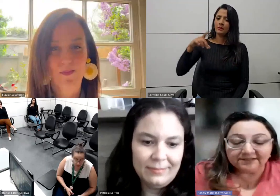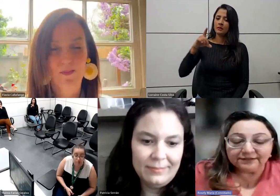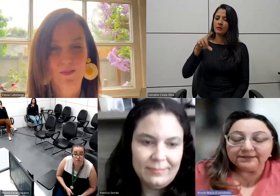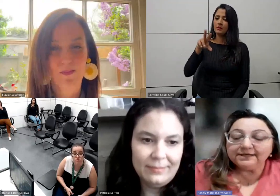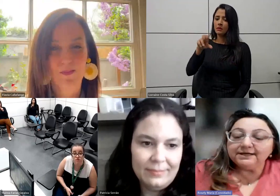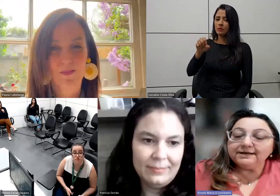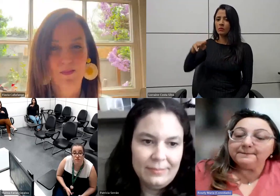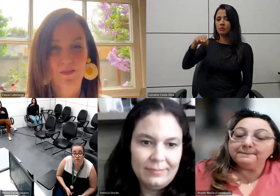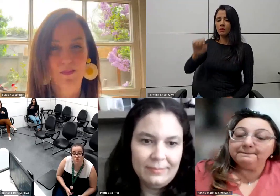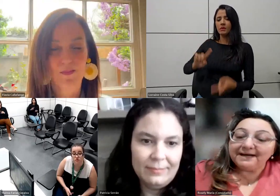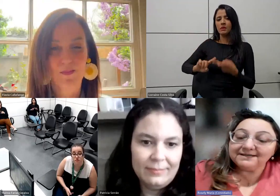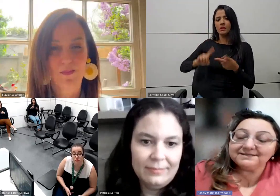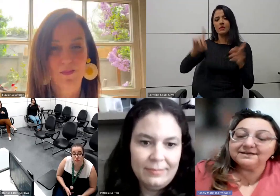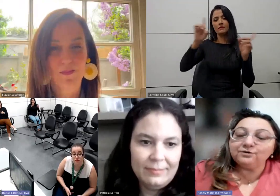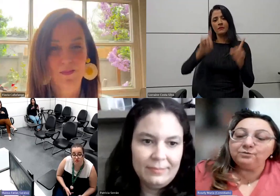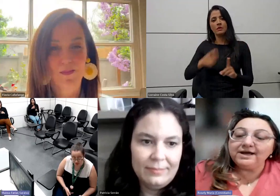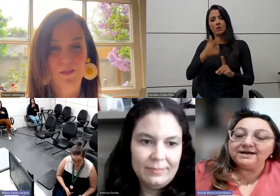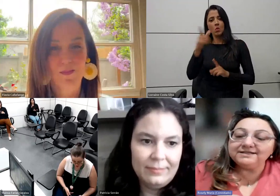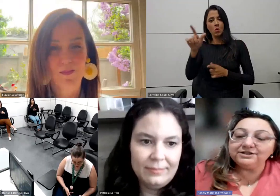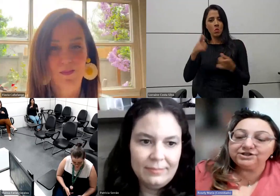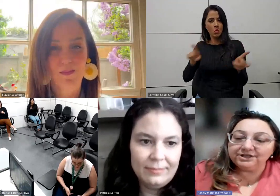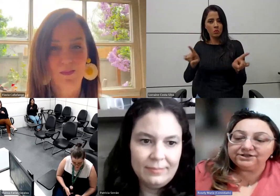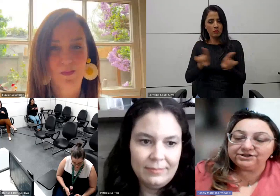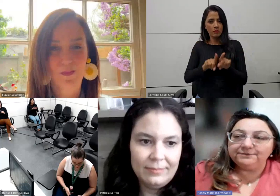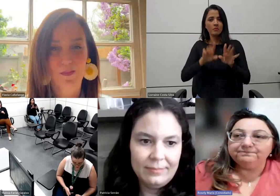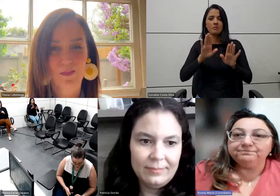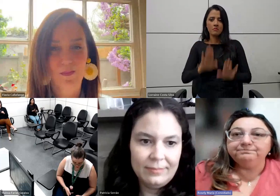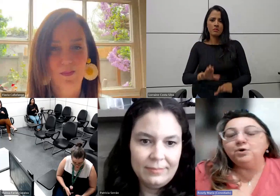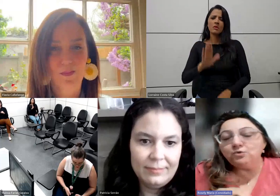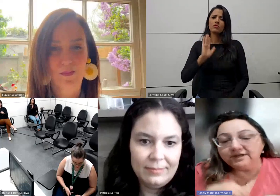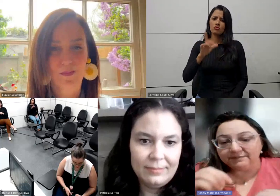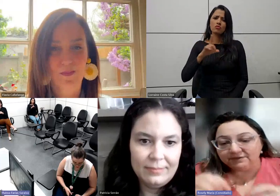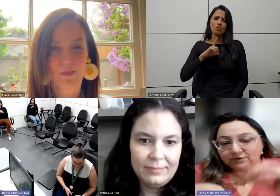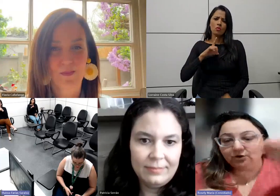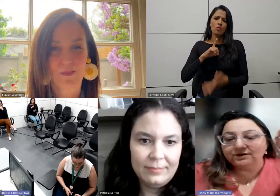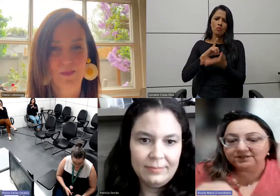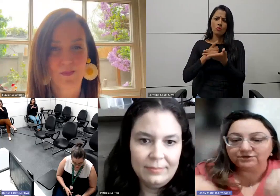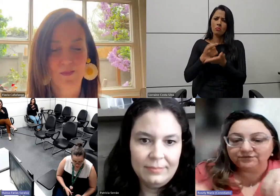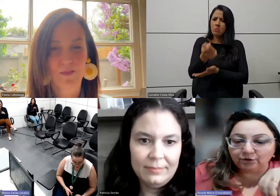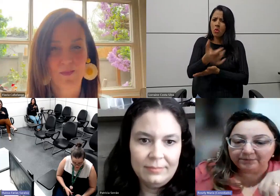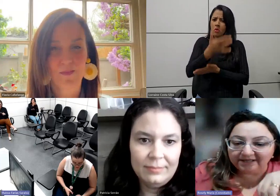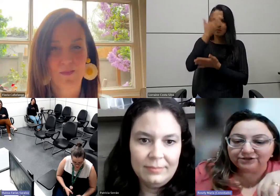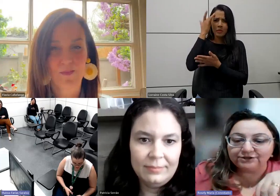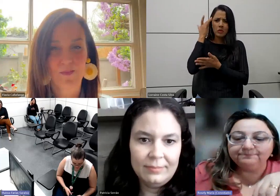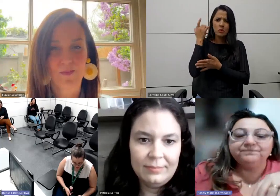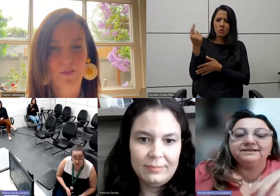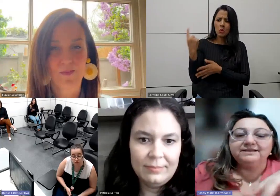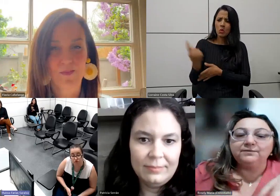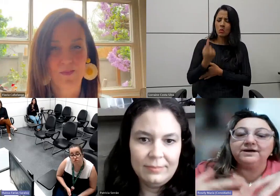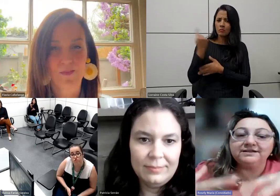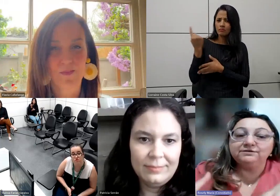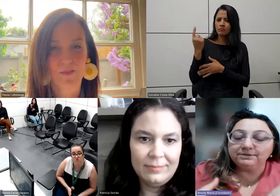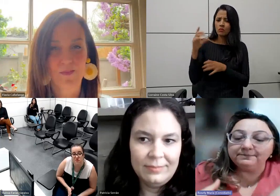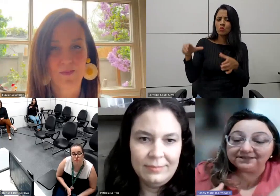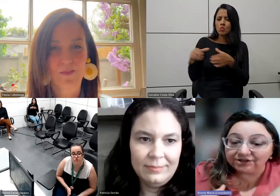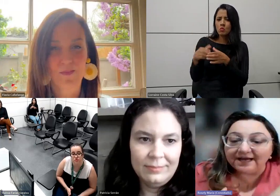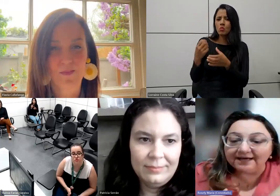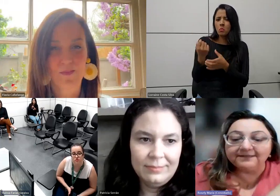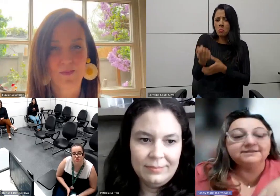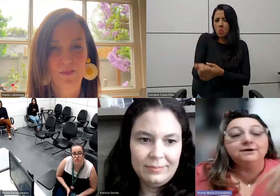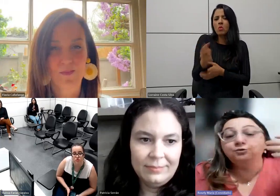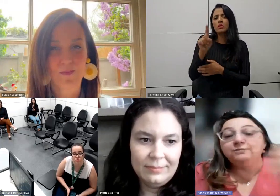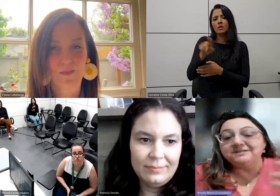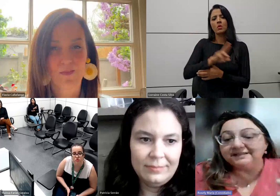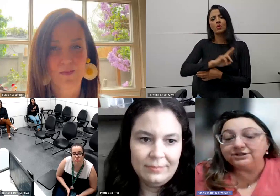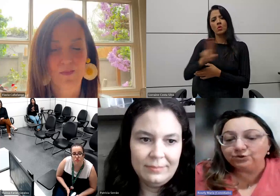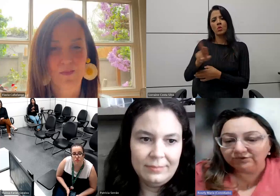denominações. Mas, como elas atingem poucas pessoas individualmente, então elas são chamadas